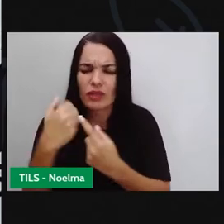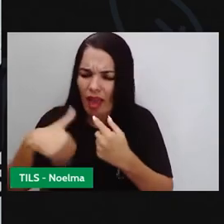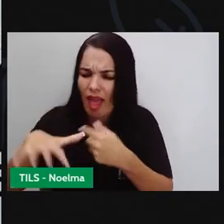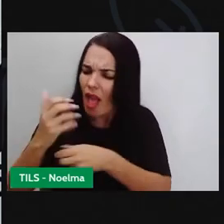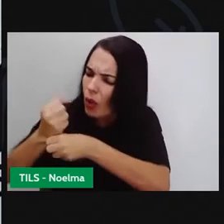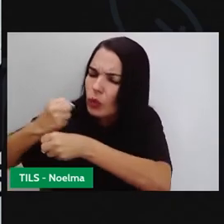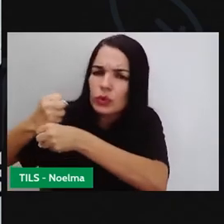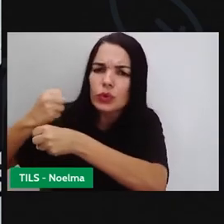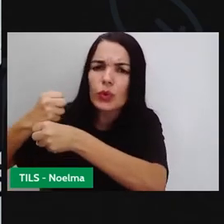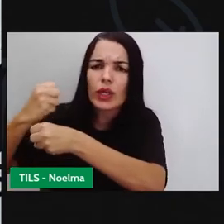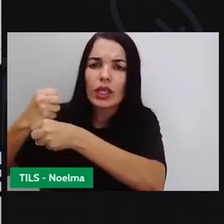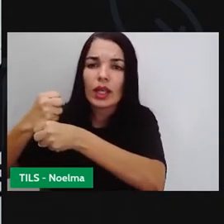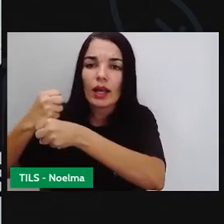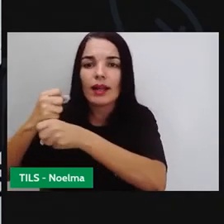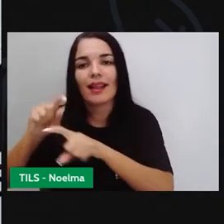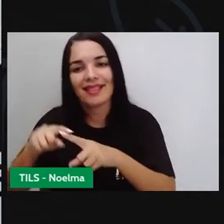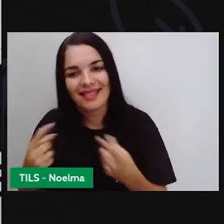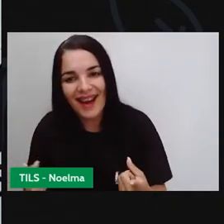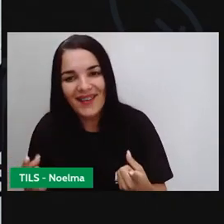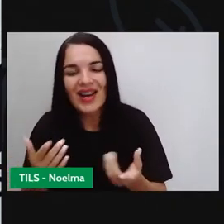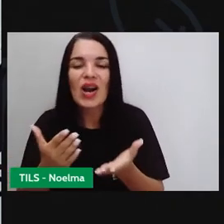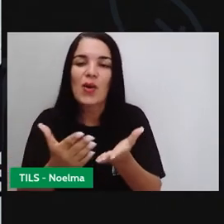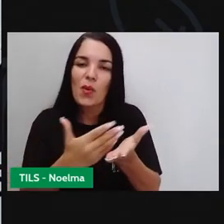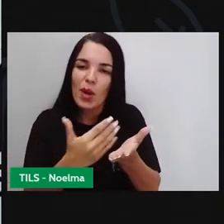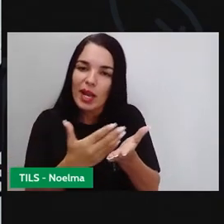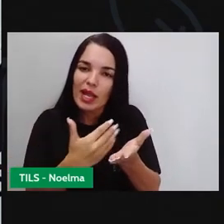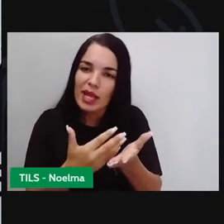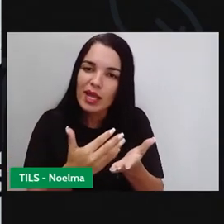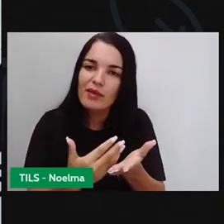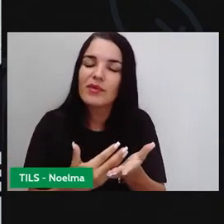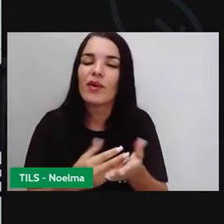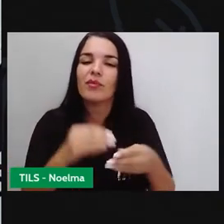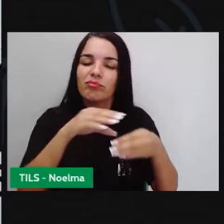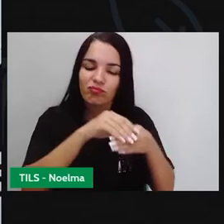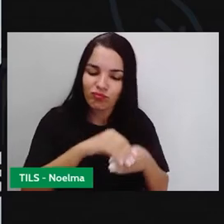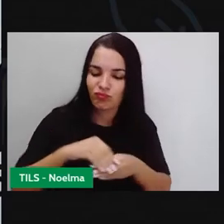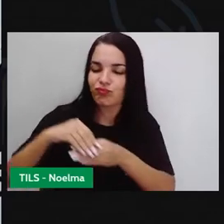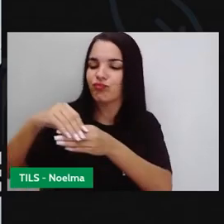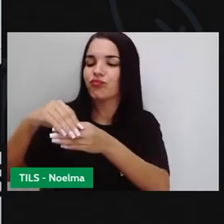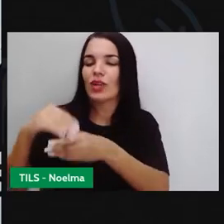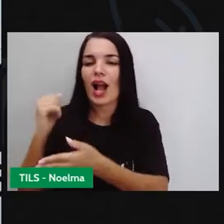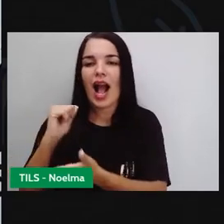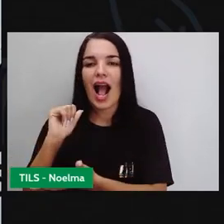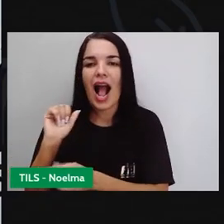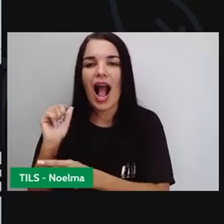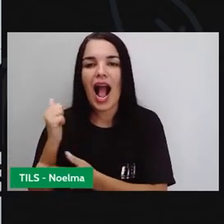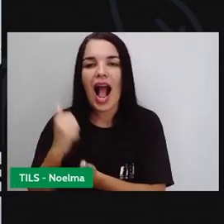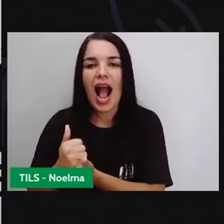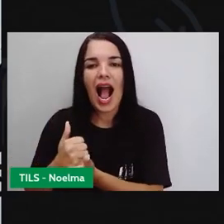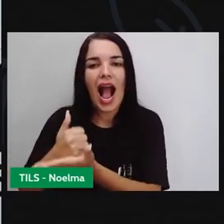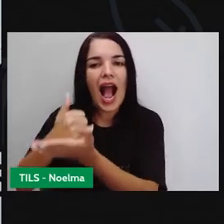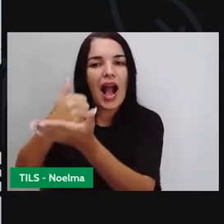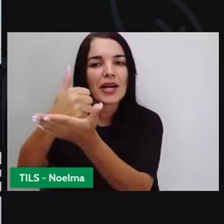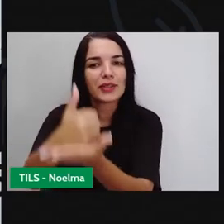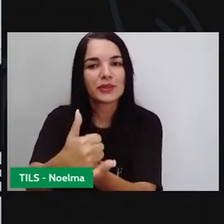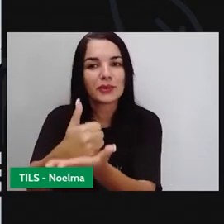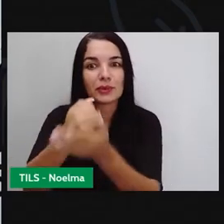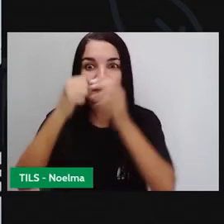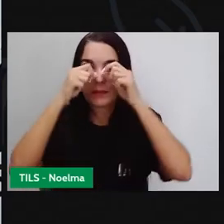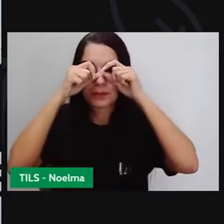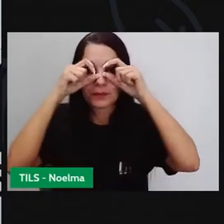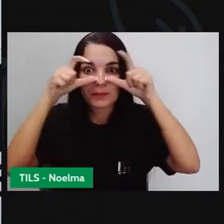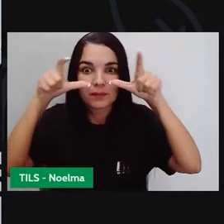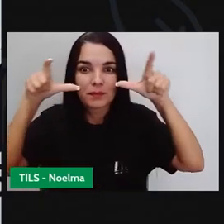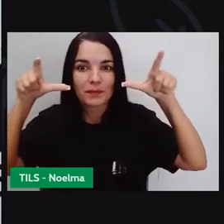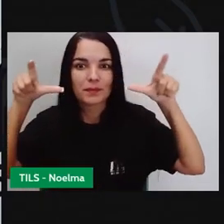é um elemento, é um mecanismo que nos ajuda a ver com olhos mais, com a visão